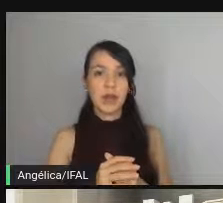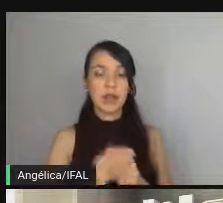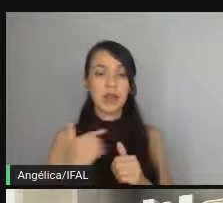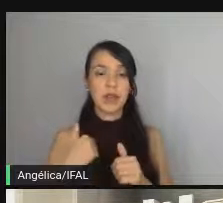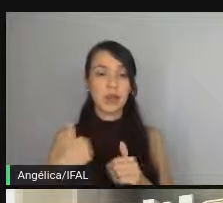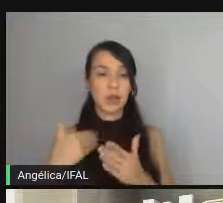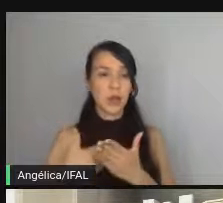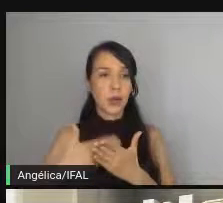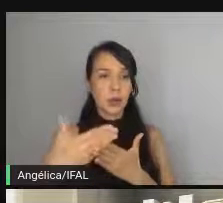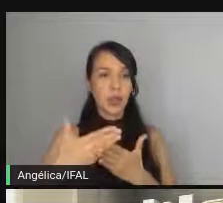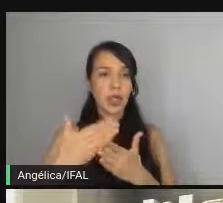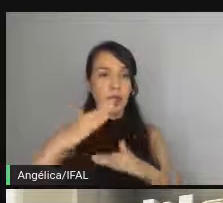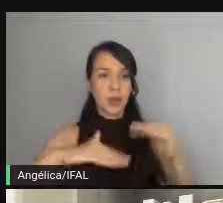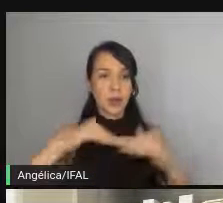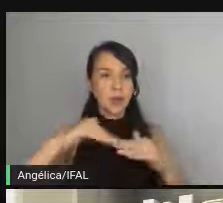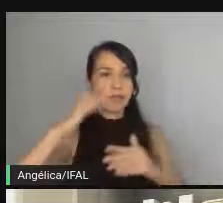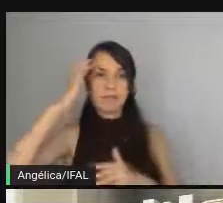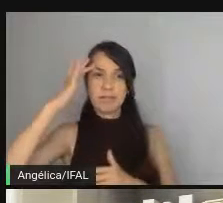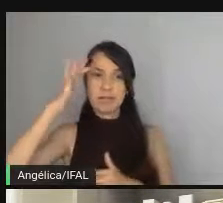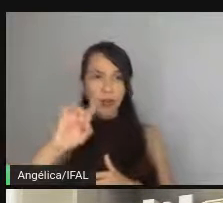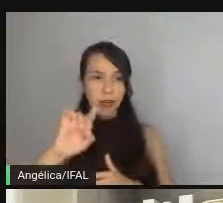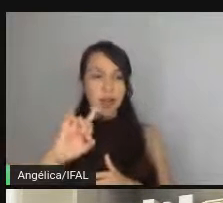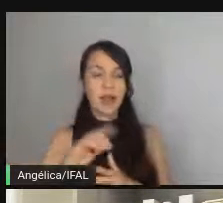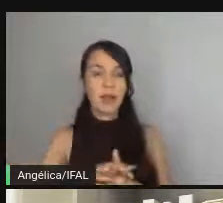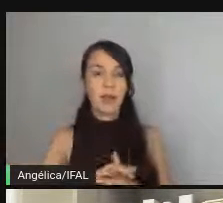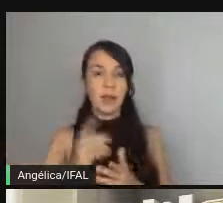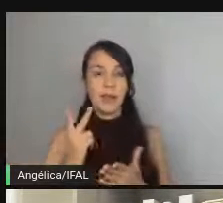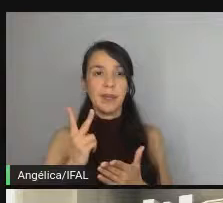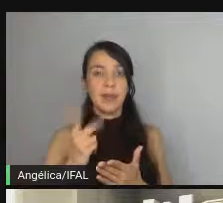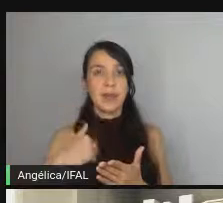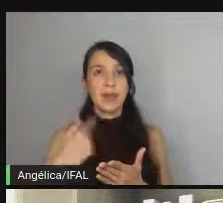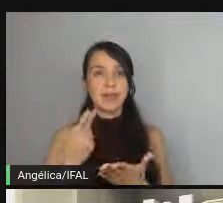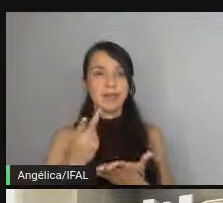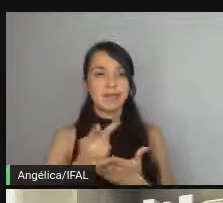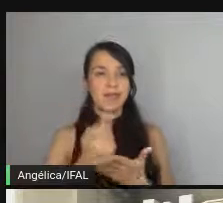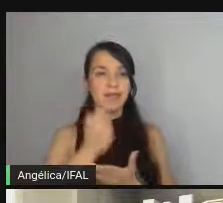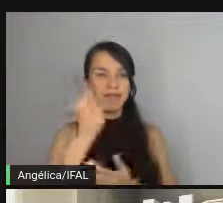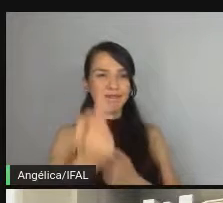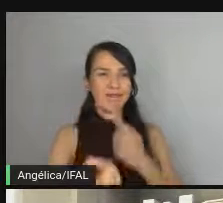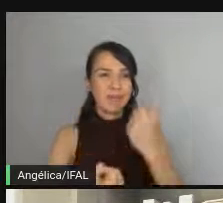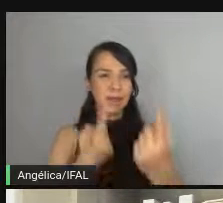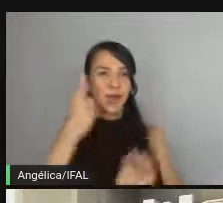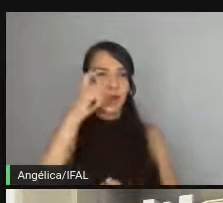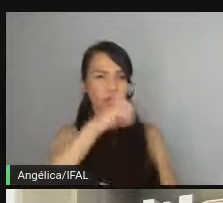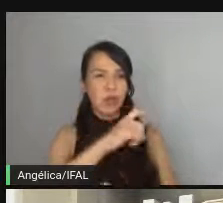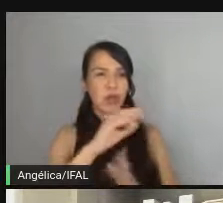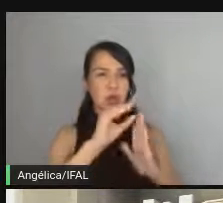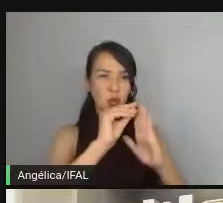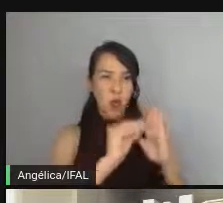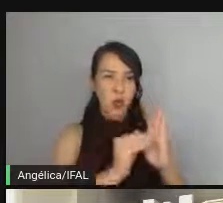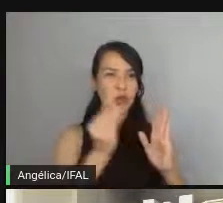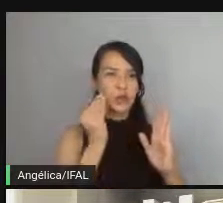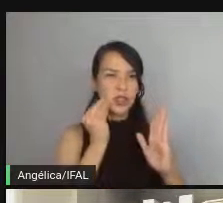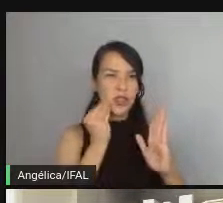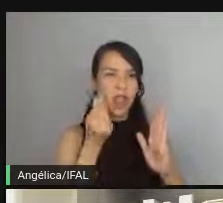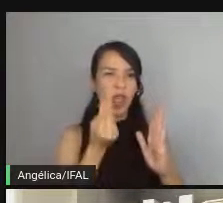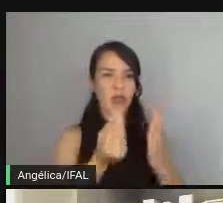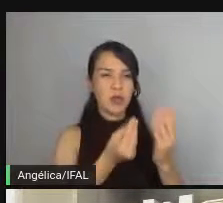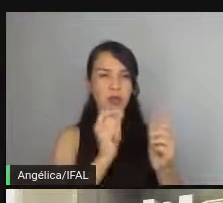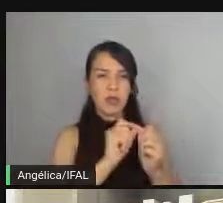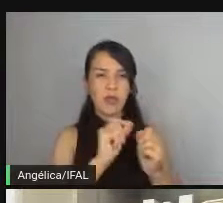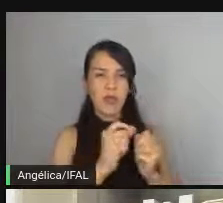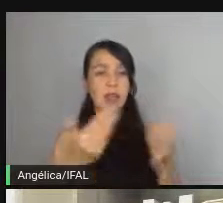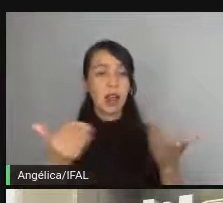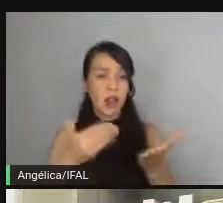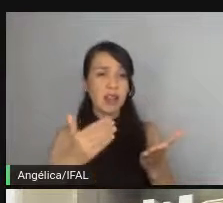início da minha carreira não foi nada fácil porque sempre foi muito escasso conteúdo sobre testes como aplicar testes